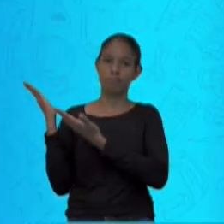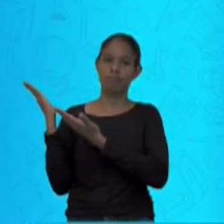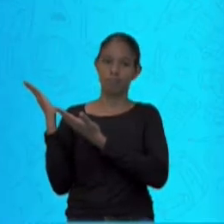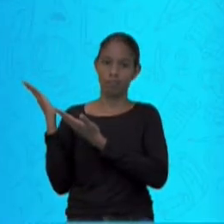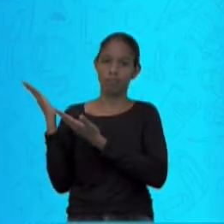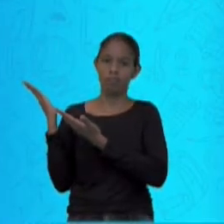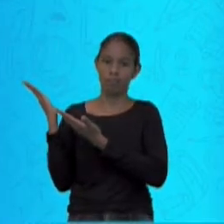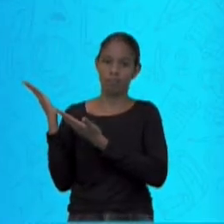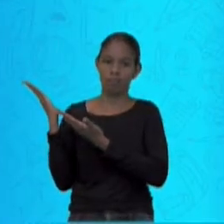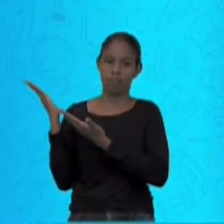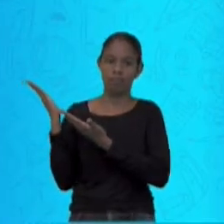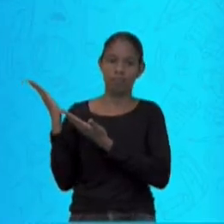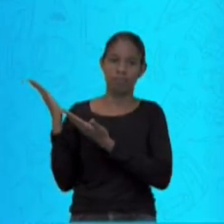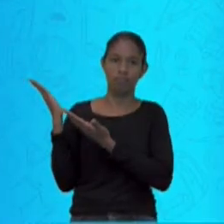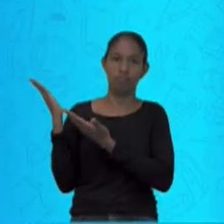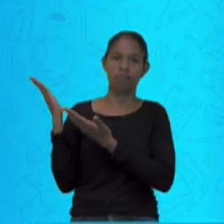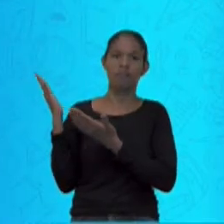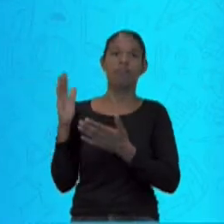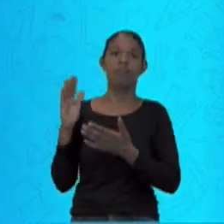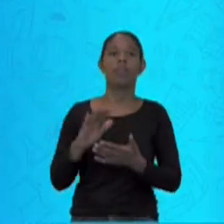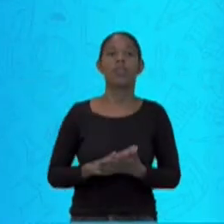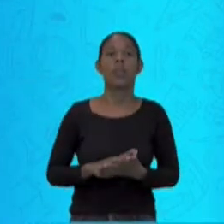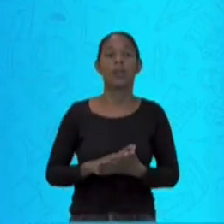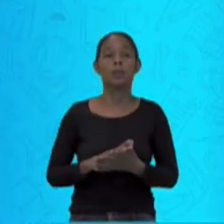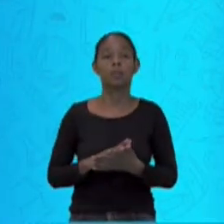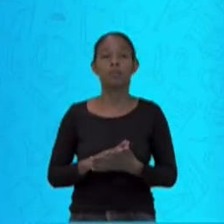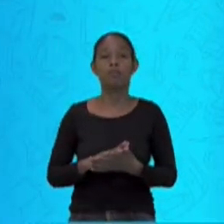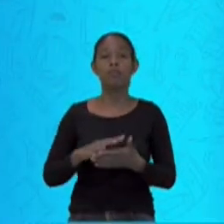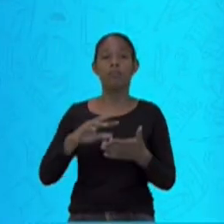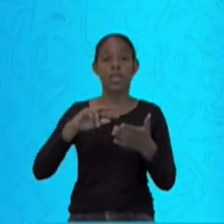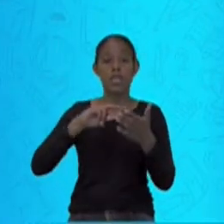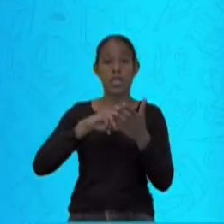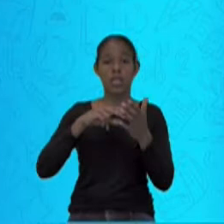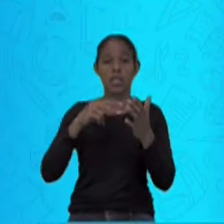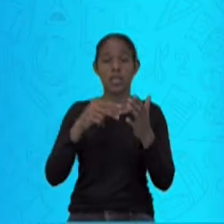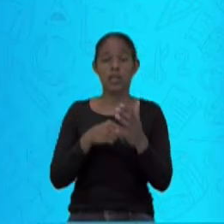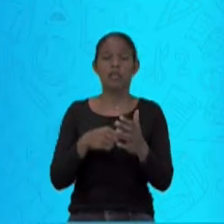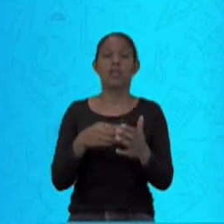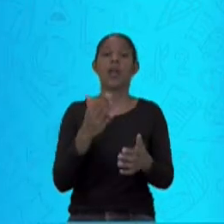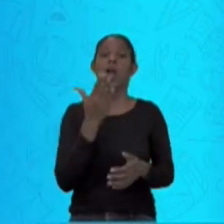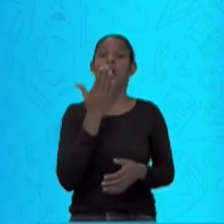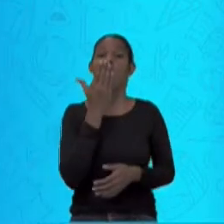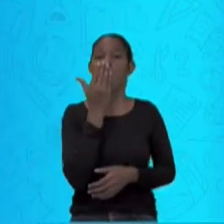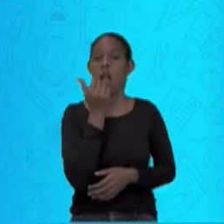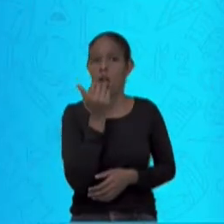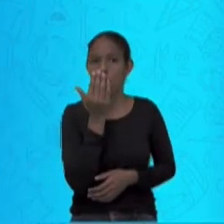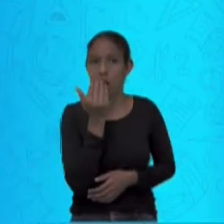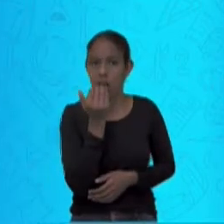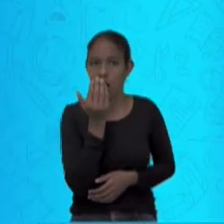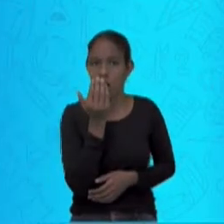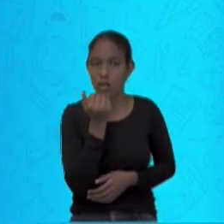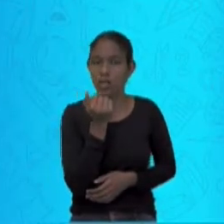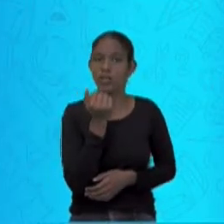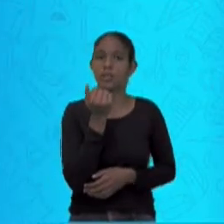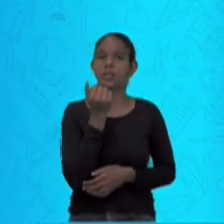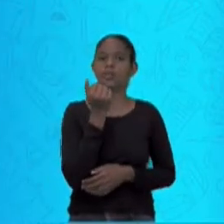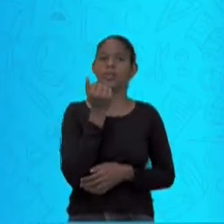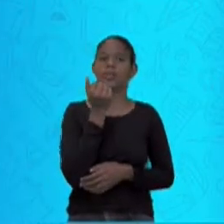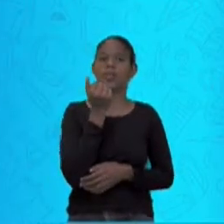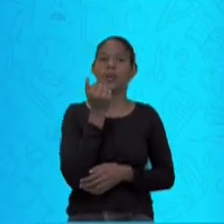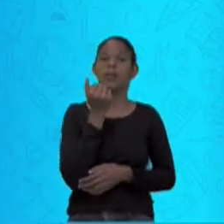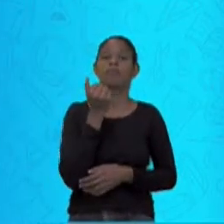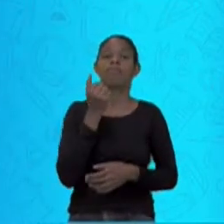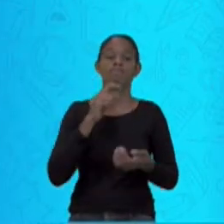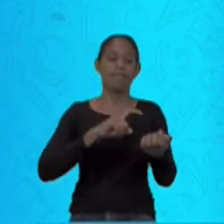hematofagia. O sufixo, o fagia, quer dizer alimentar. O prefixo hemato, quer dizer